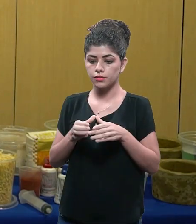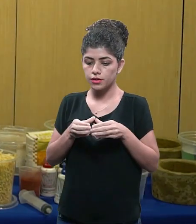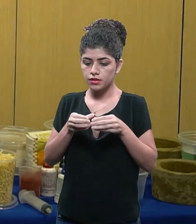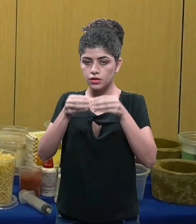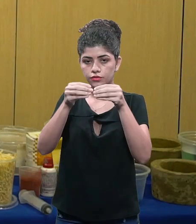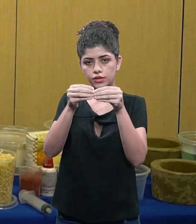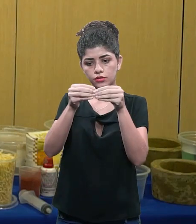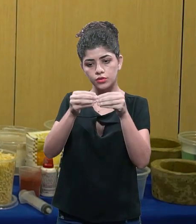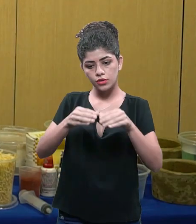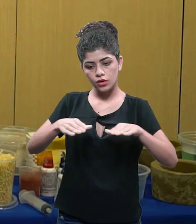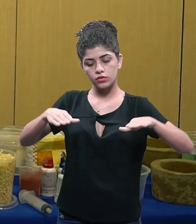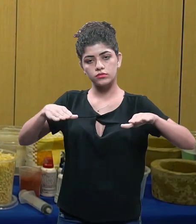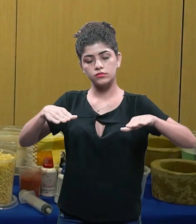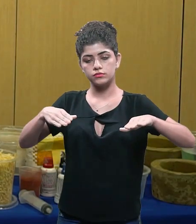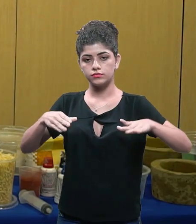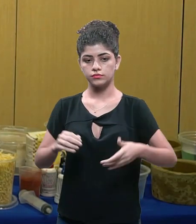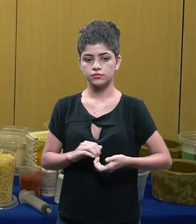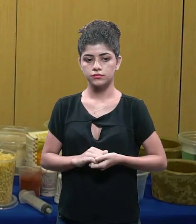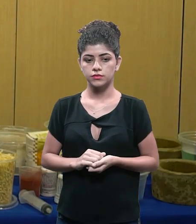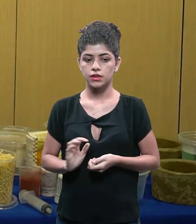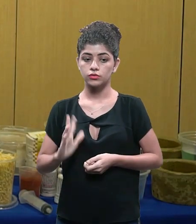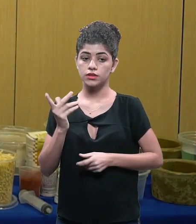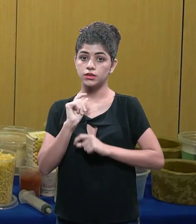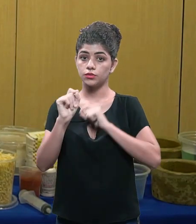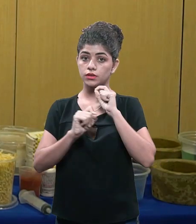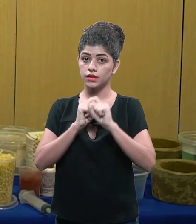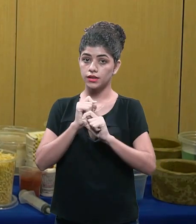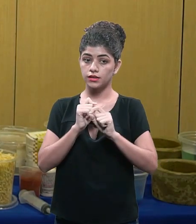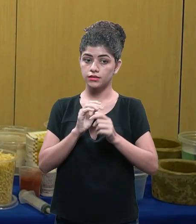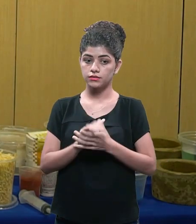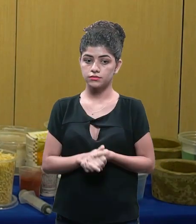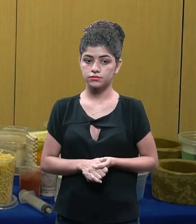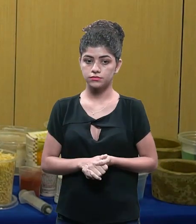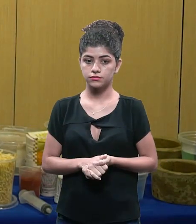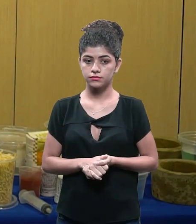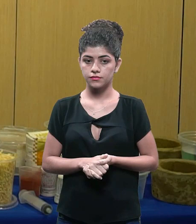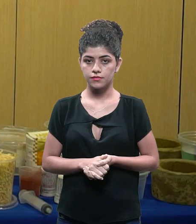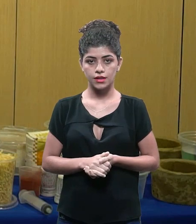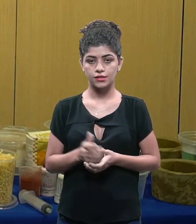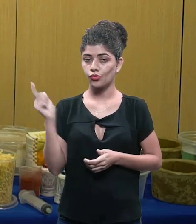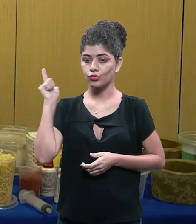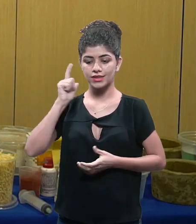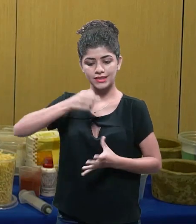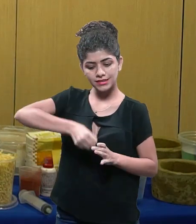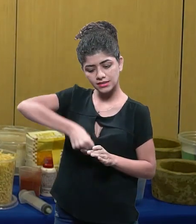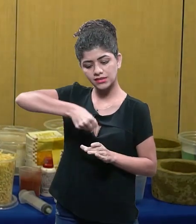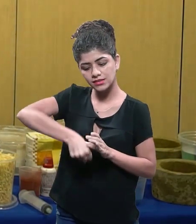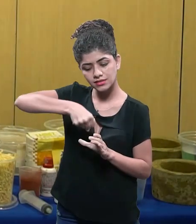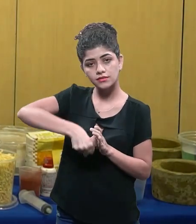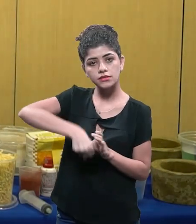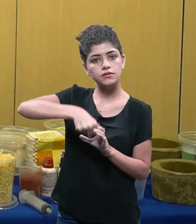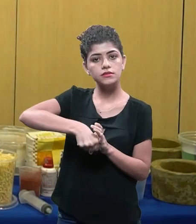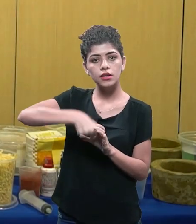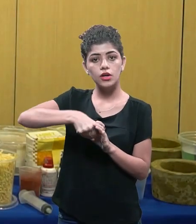de baixo eu tinha mais fino no meio e mais grosso na base o que acontece quando ele entra na tua peça ele não sai